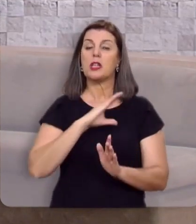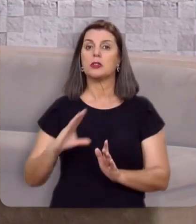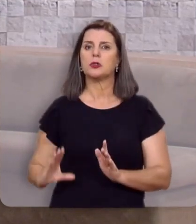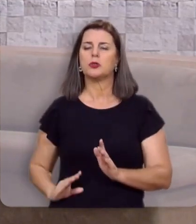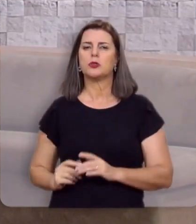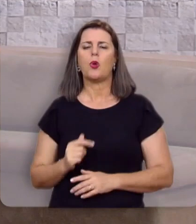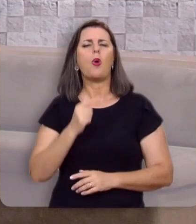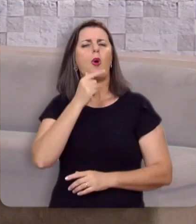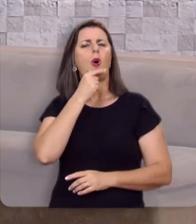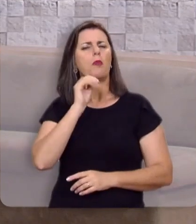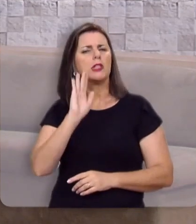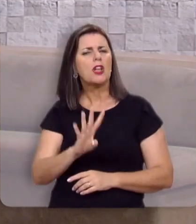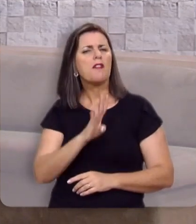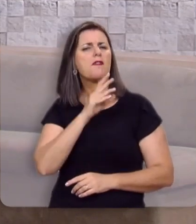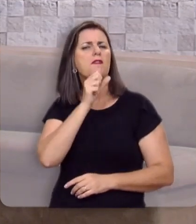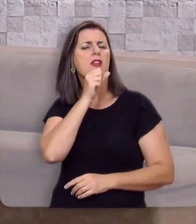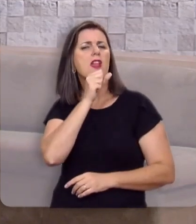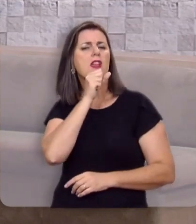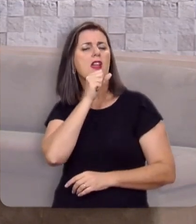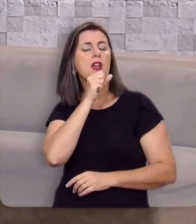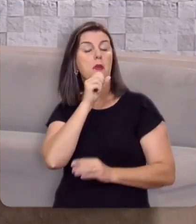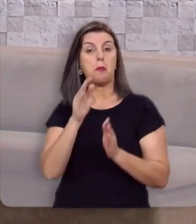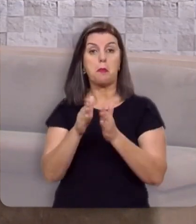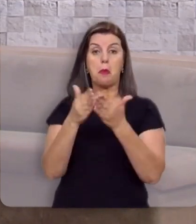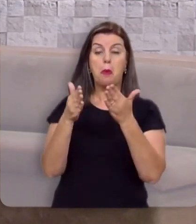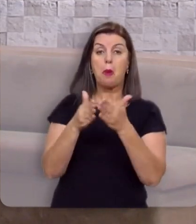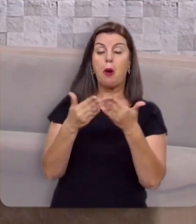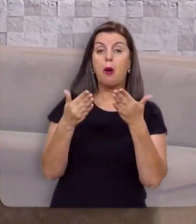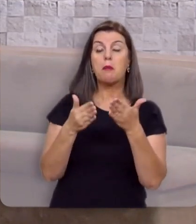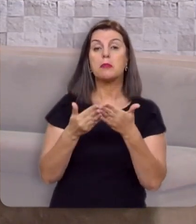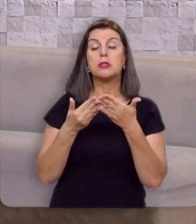era um homem já velho, pobre,